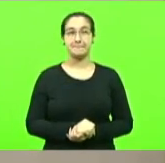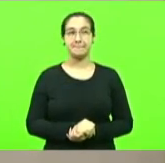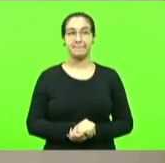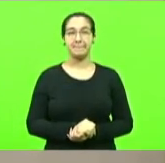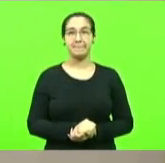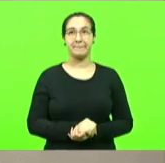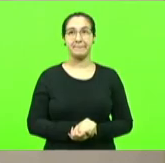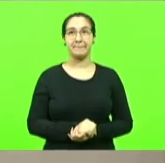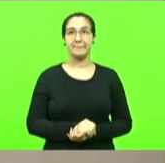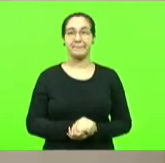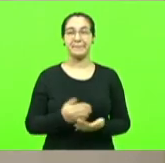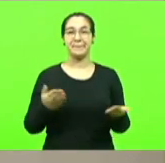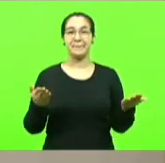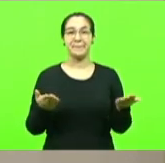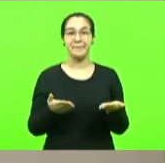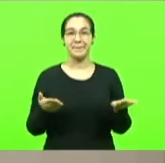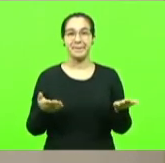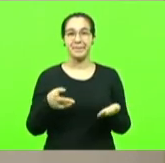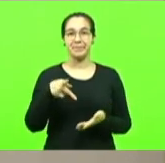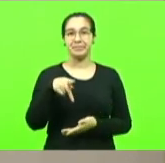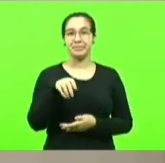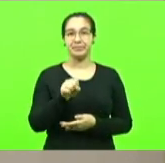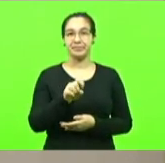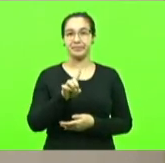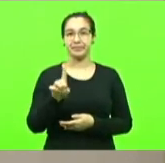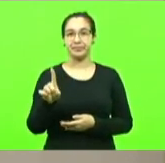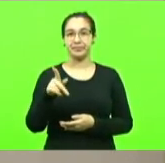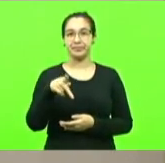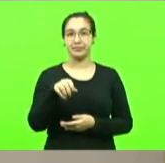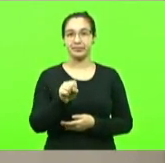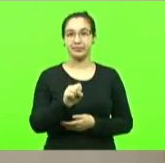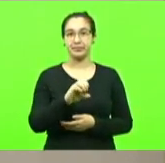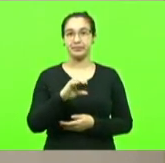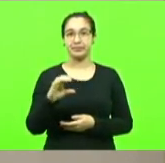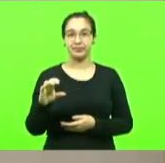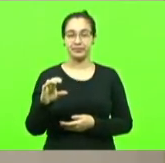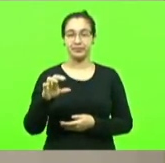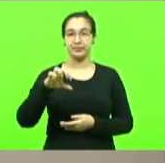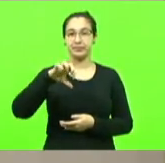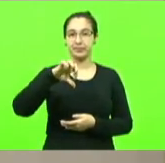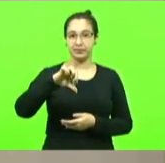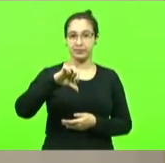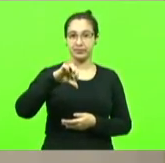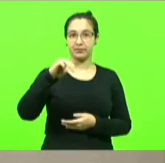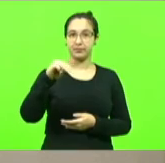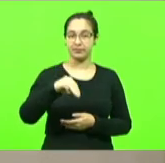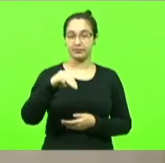próximo horário pertence ao bloco PSD PSC tempo de 9 minutos